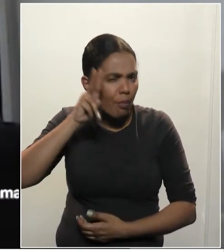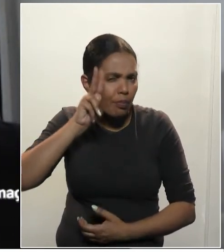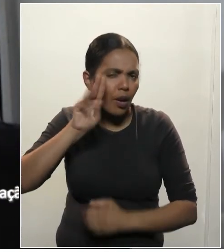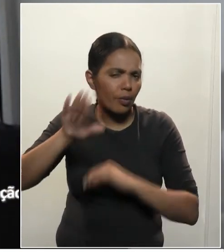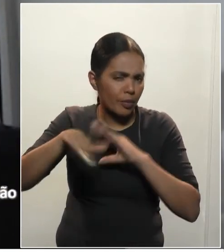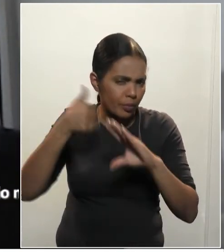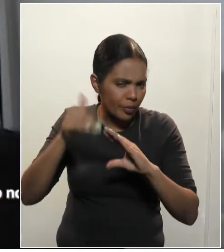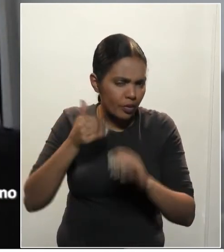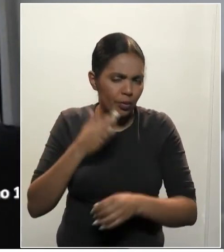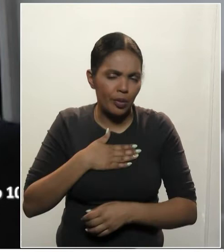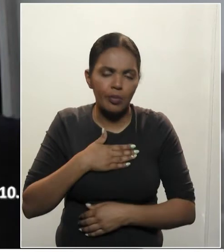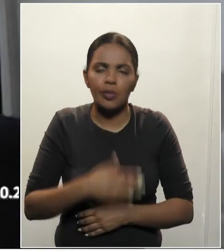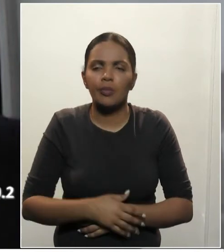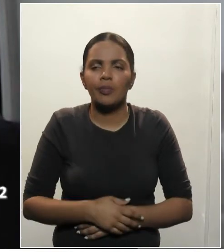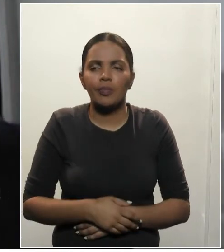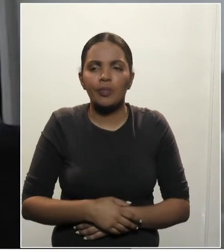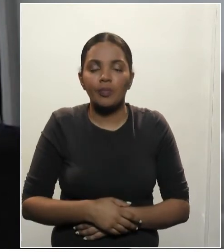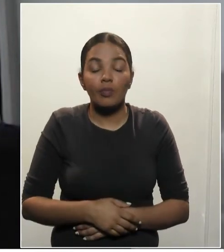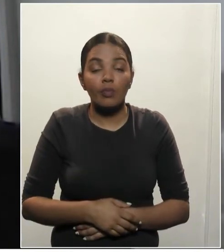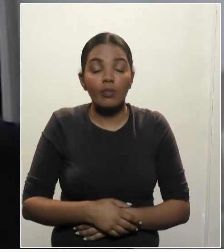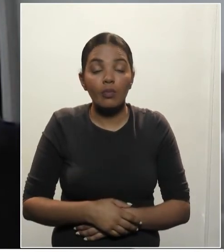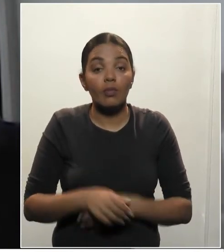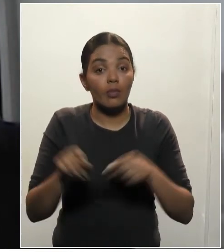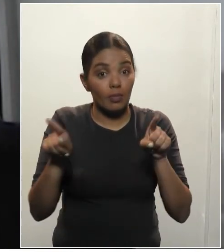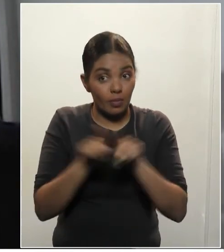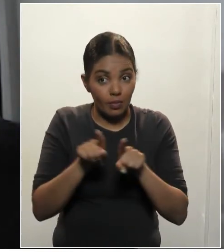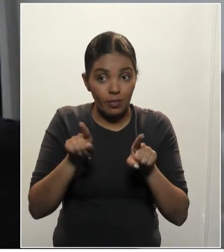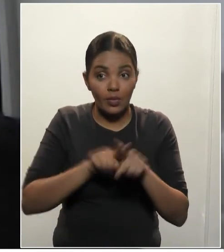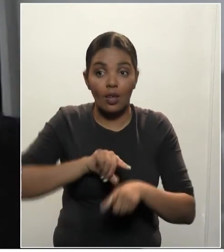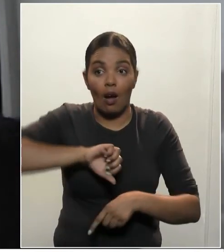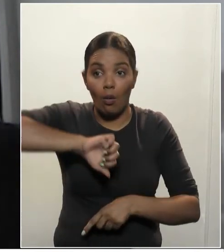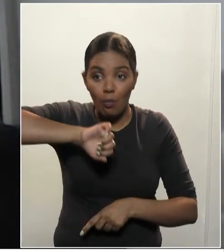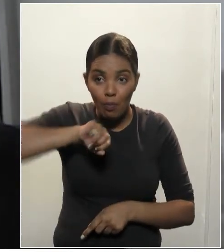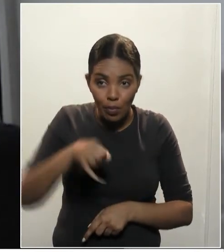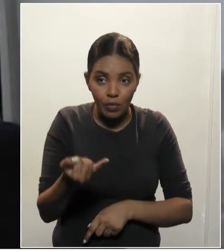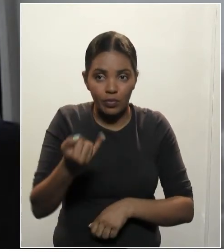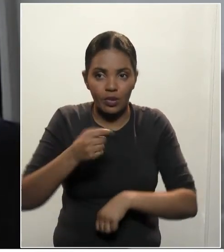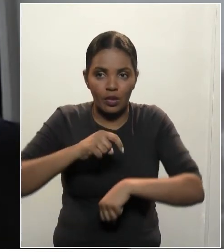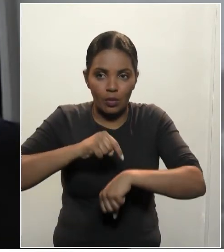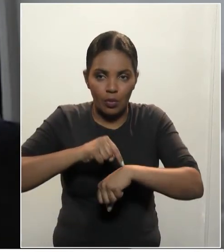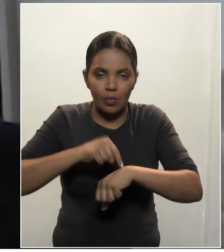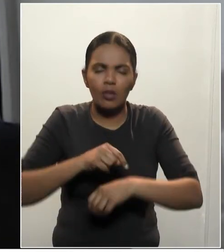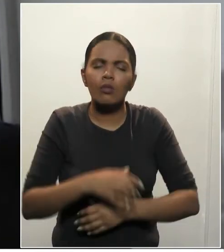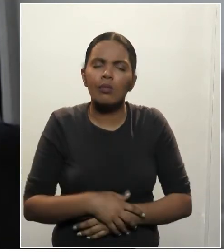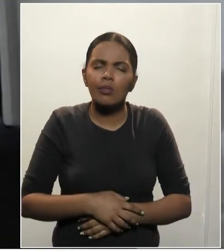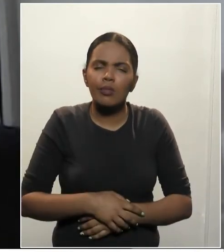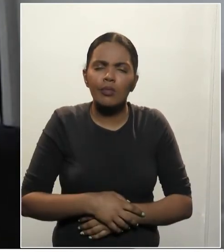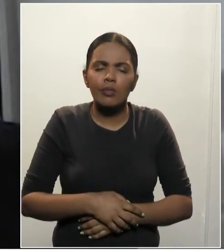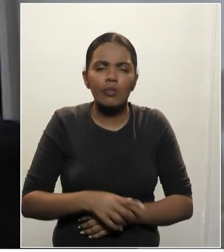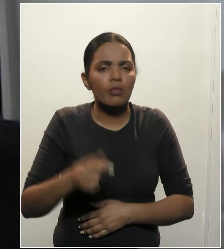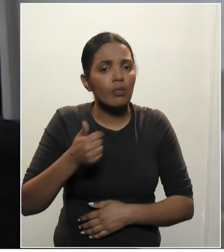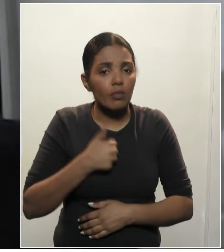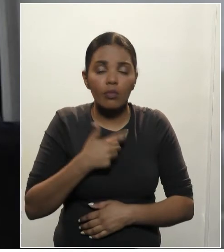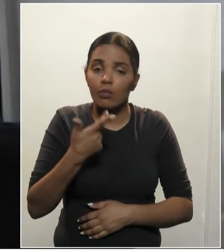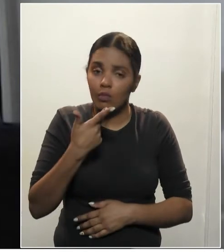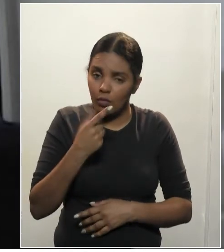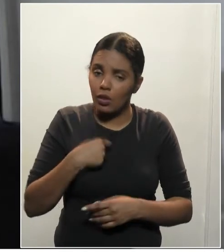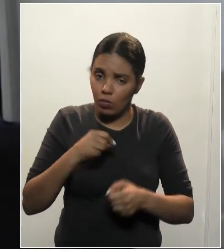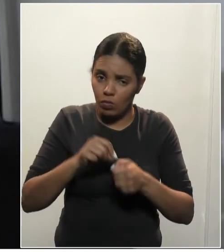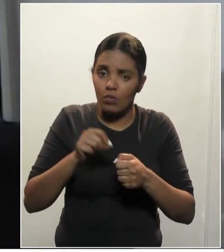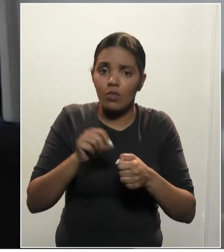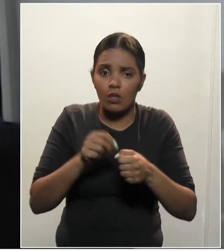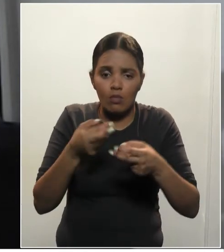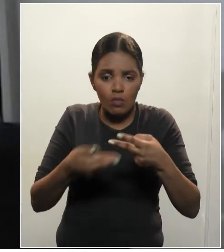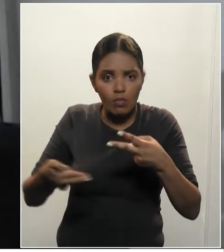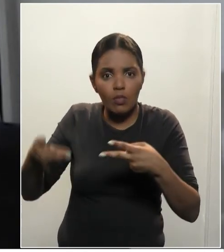mandaram mensagens. E também, já aproveitando na atividade parlamentar, gostaria de dizer que fiz alguns requerimentos